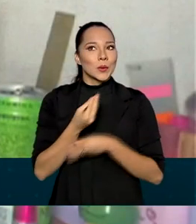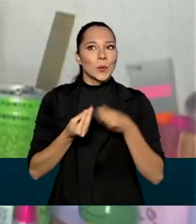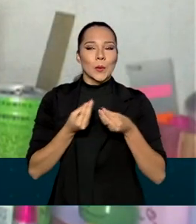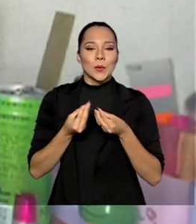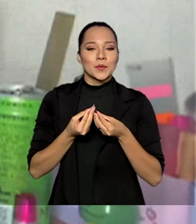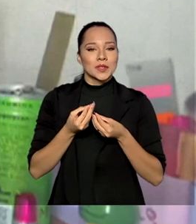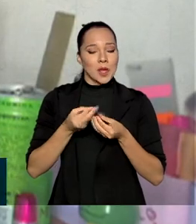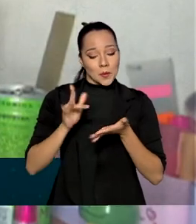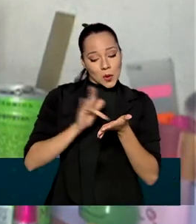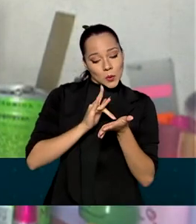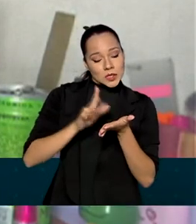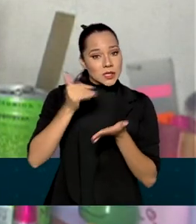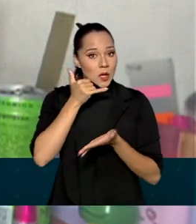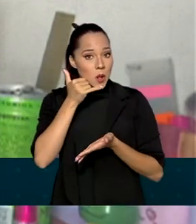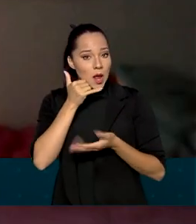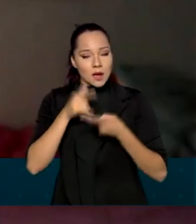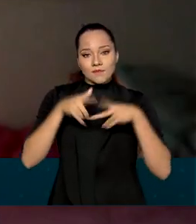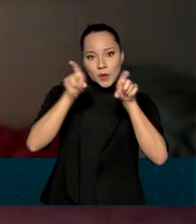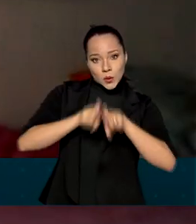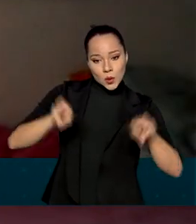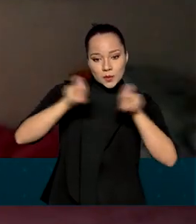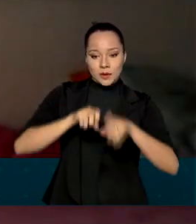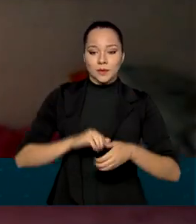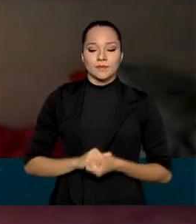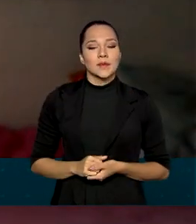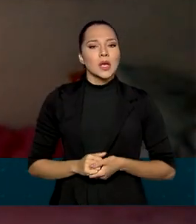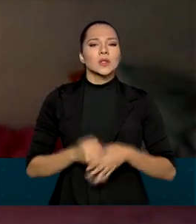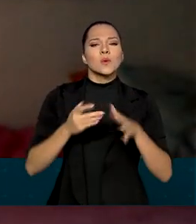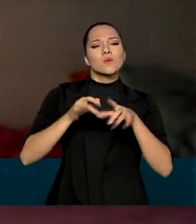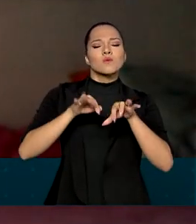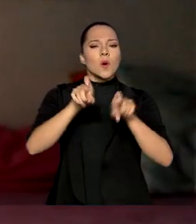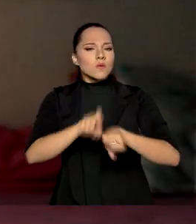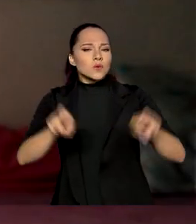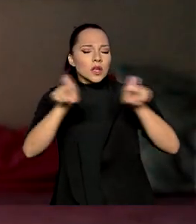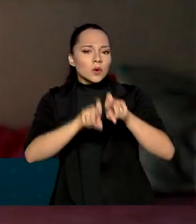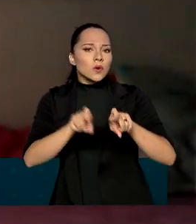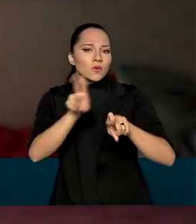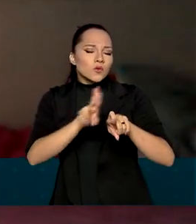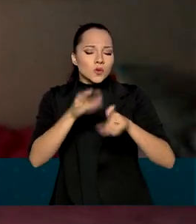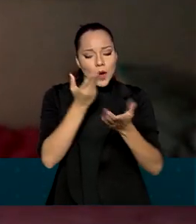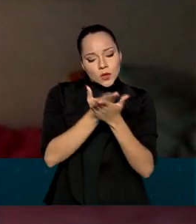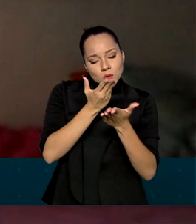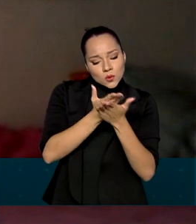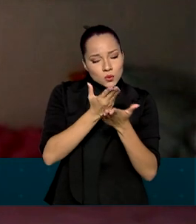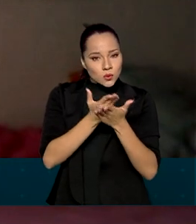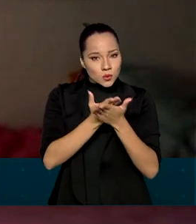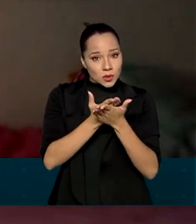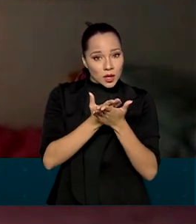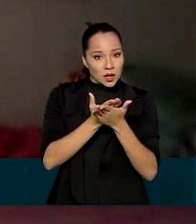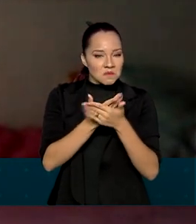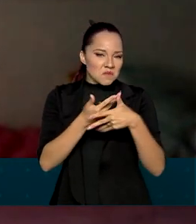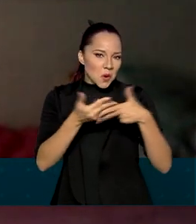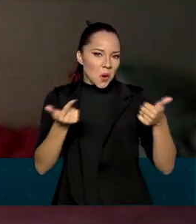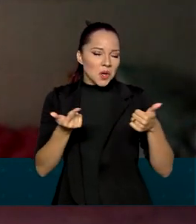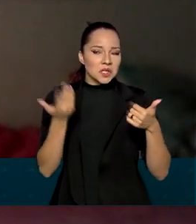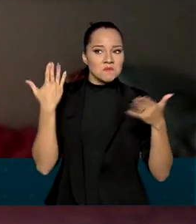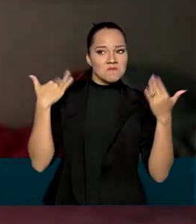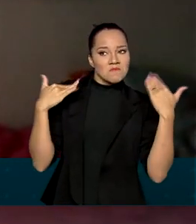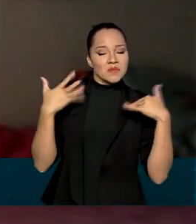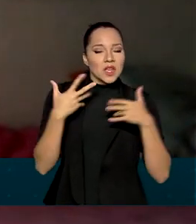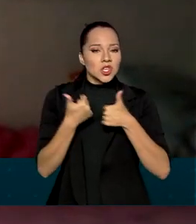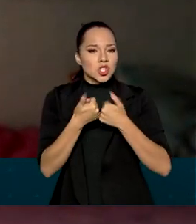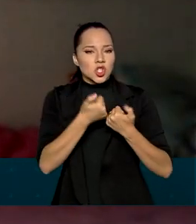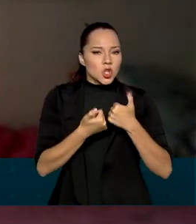tanto do celular como do computador. O computador eu uso mais para estudar e para coisas de lazer, como